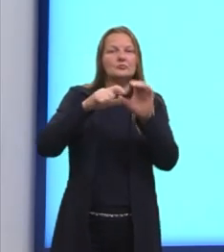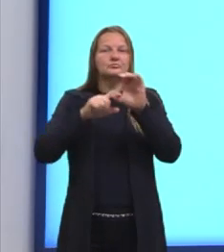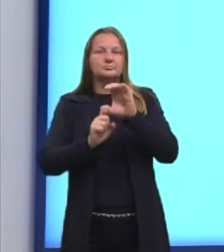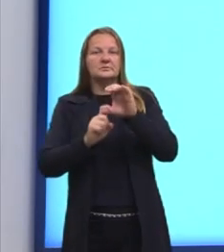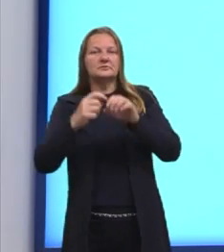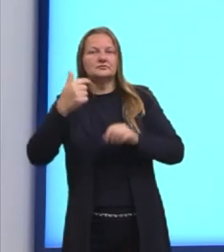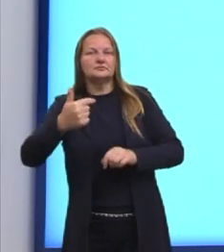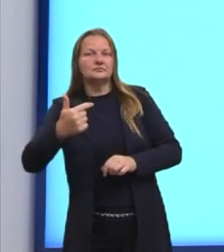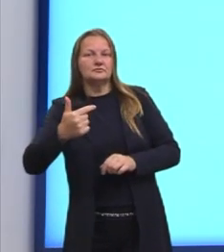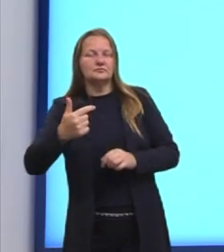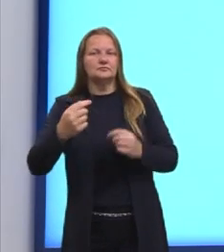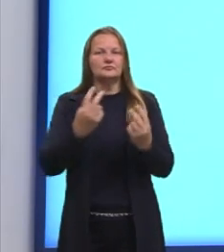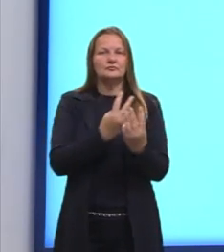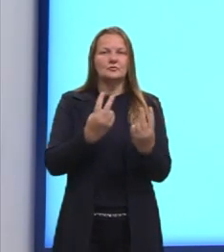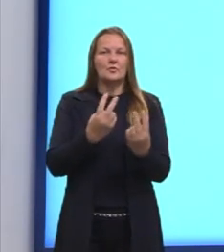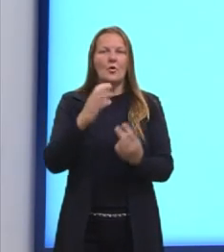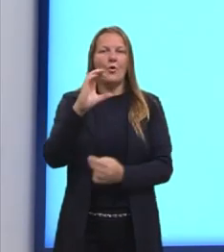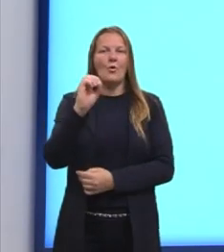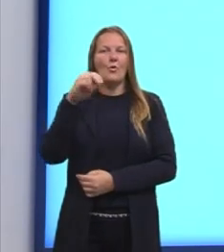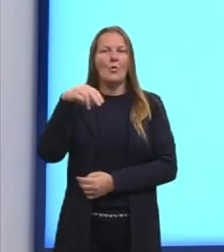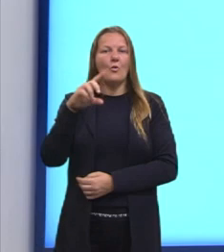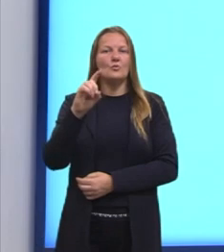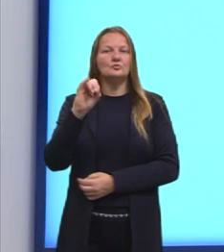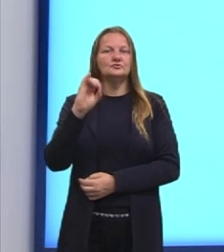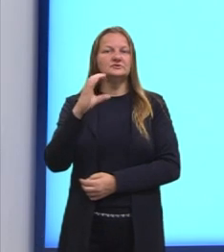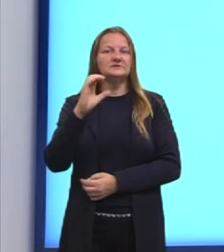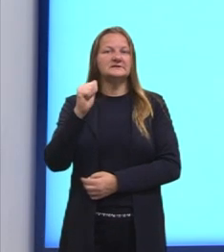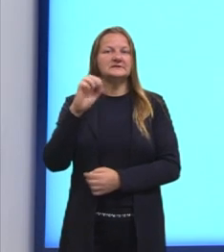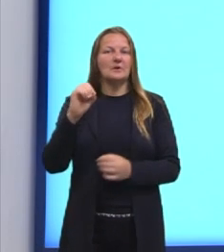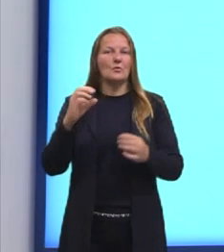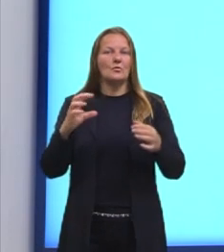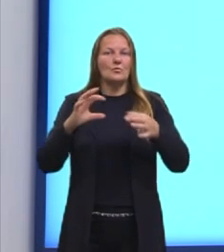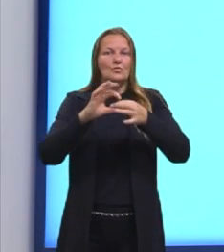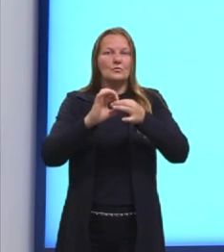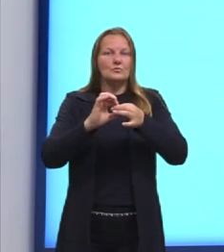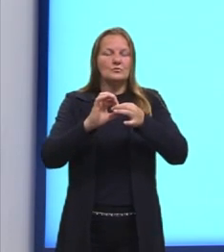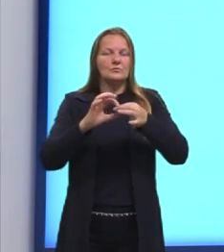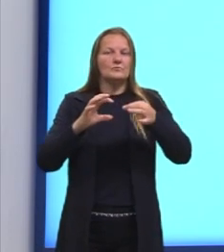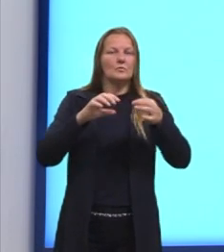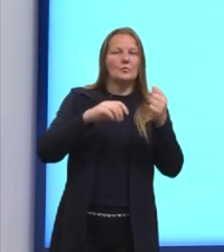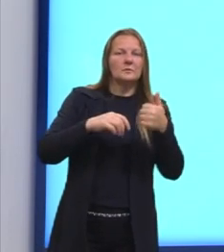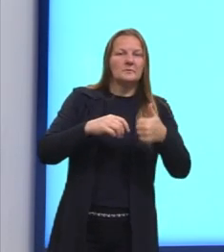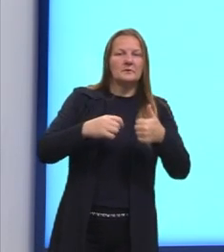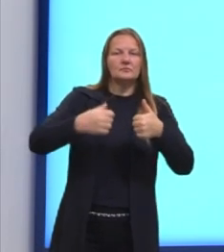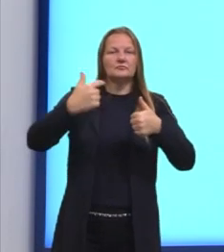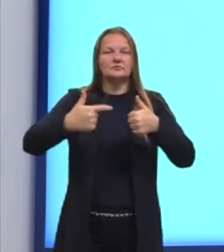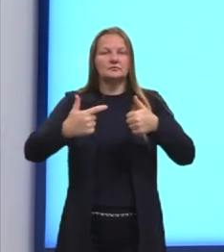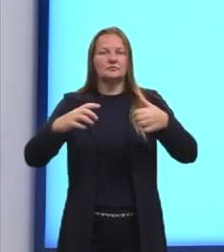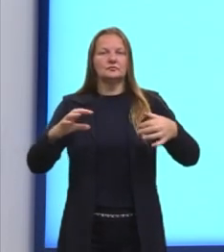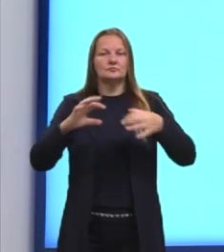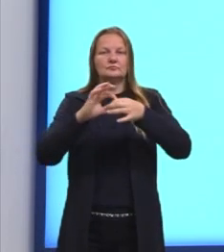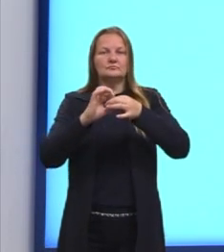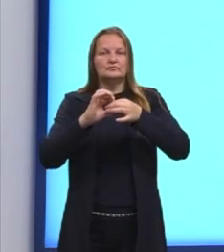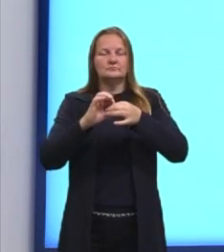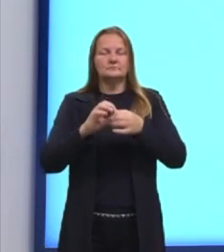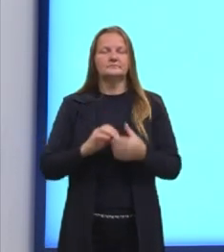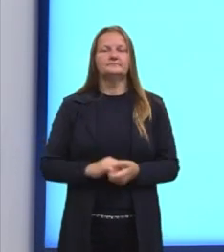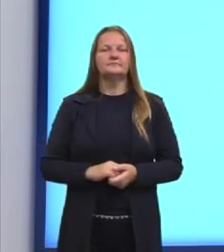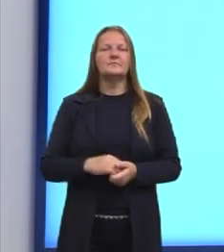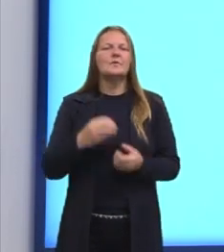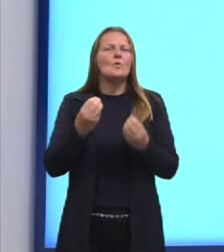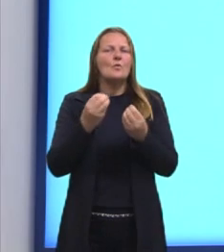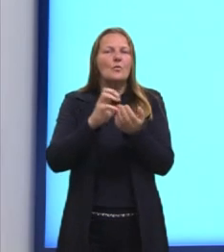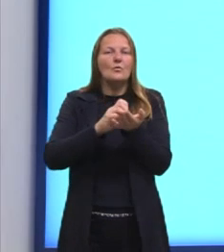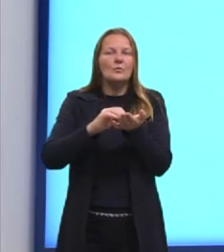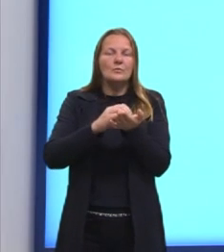esta condicional. E aí nós vimos que para calcular a probabilidade, nesse caso aqui da